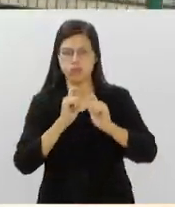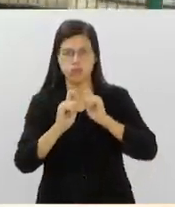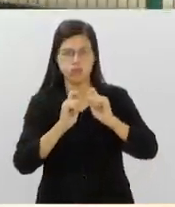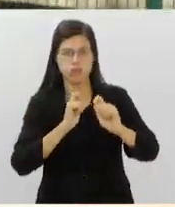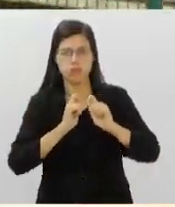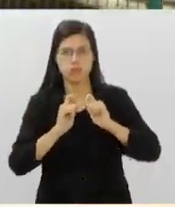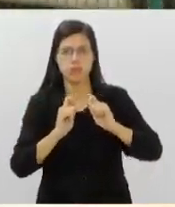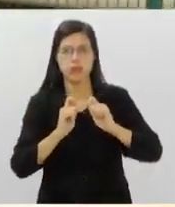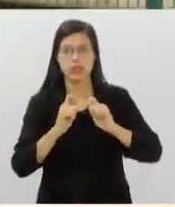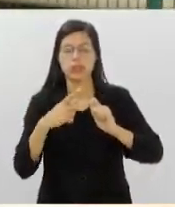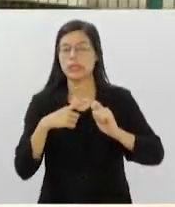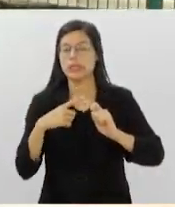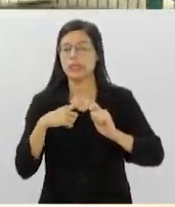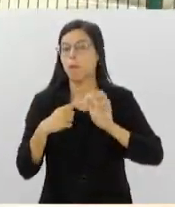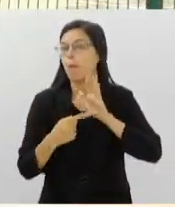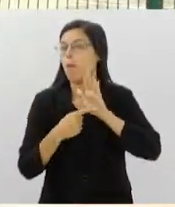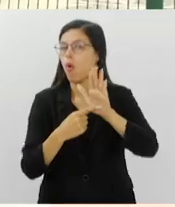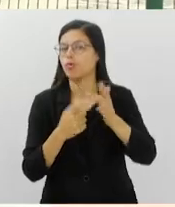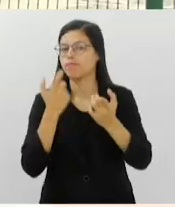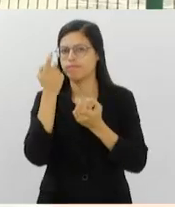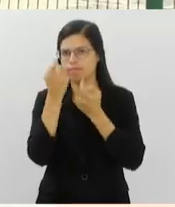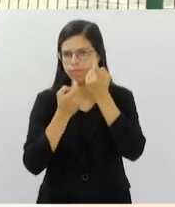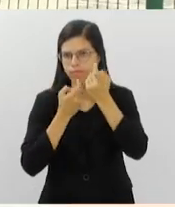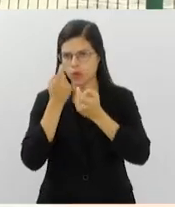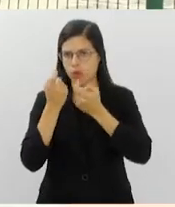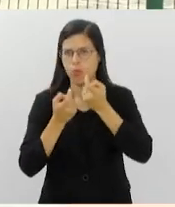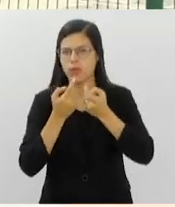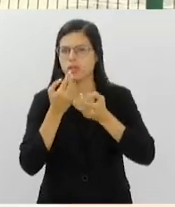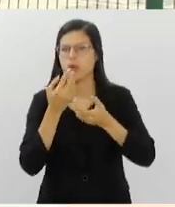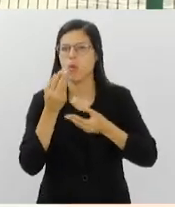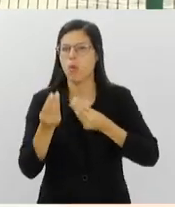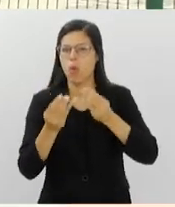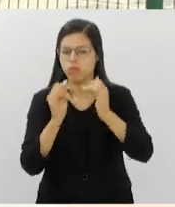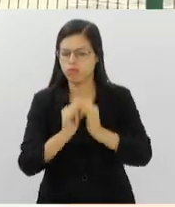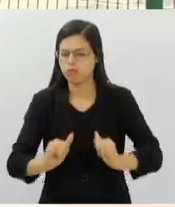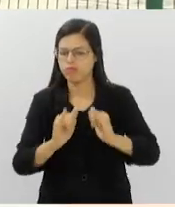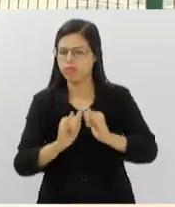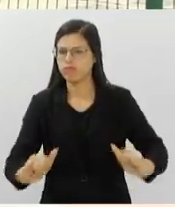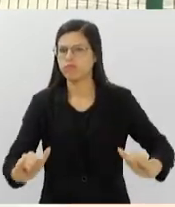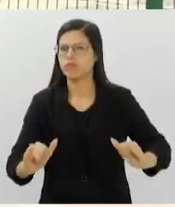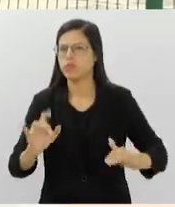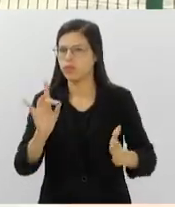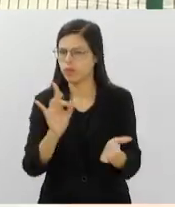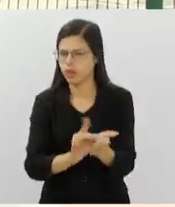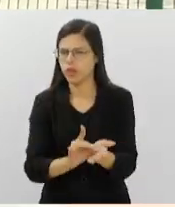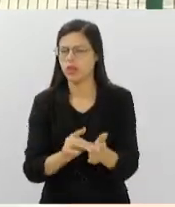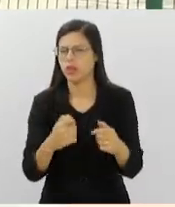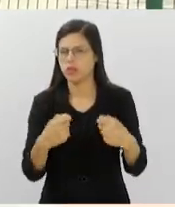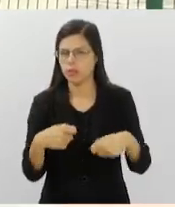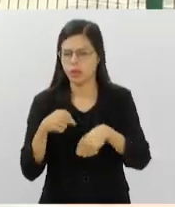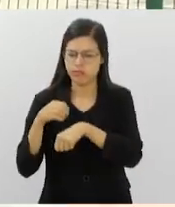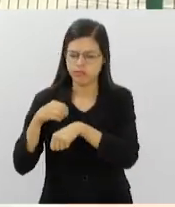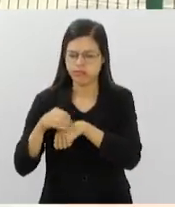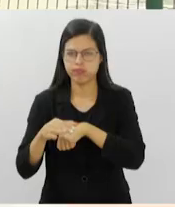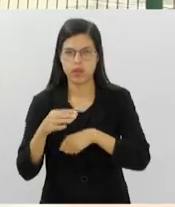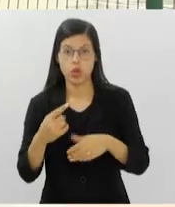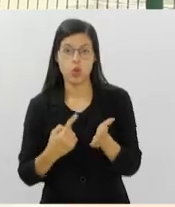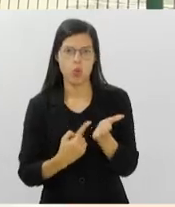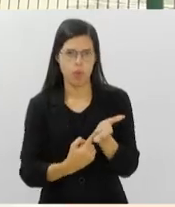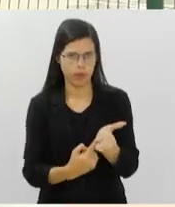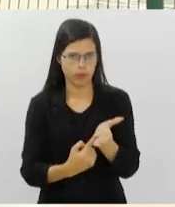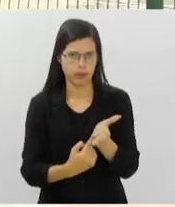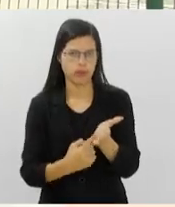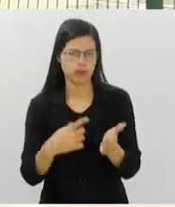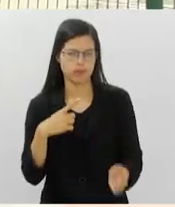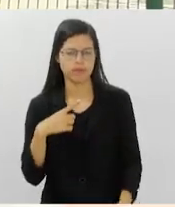preocupação sobre a forma como essa informação deve ser chegada ao público e um compromisso com essa informação.